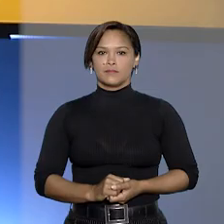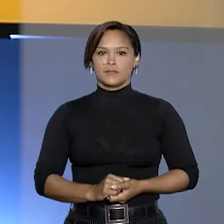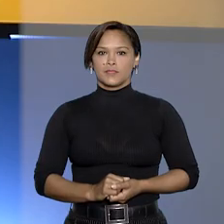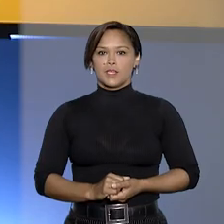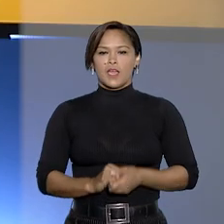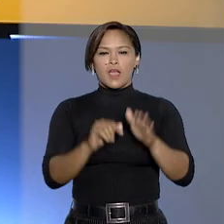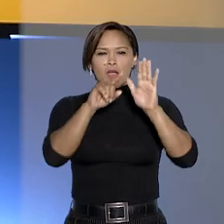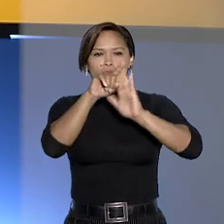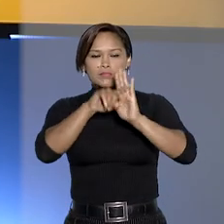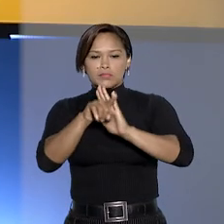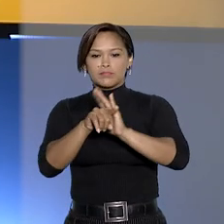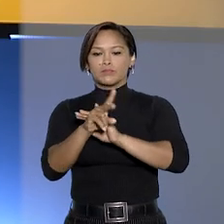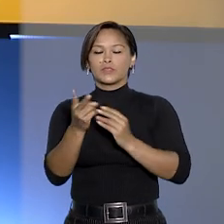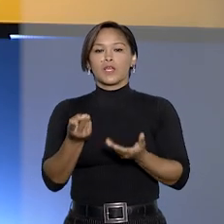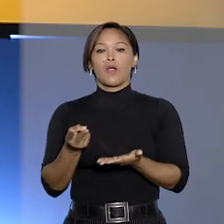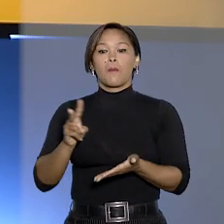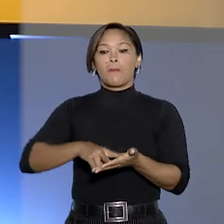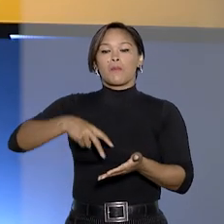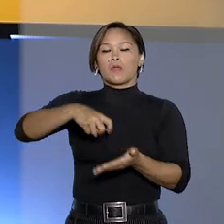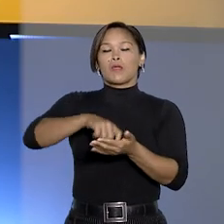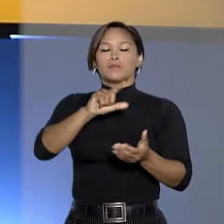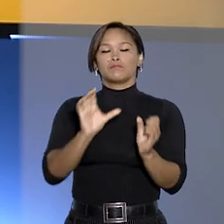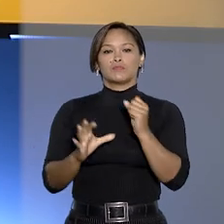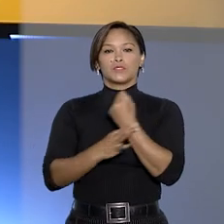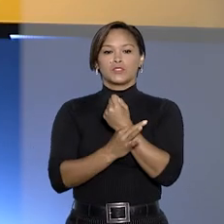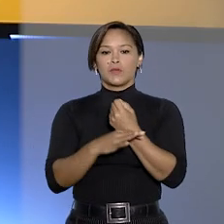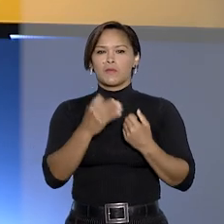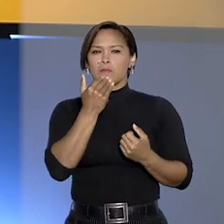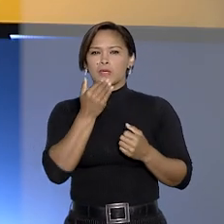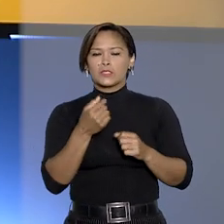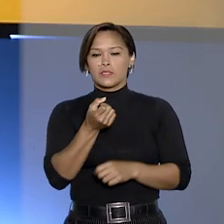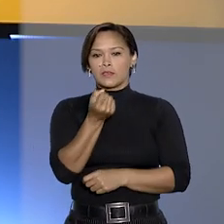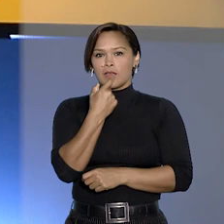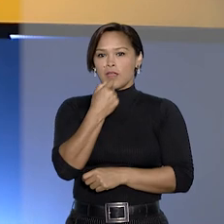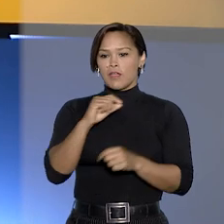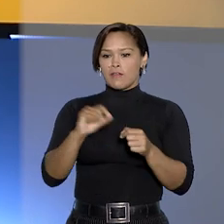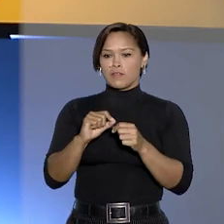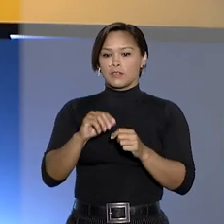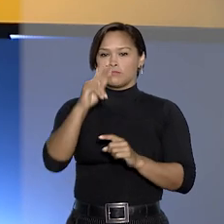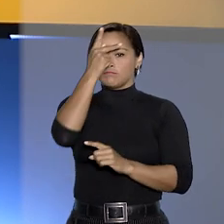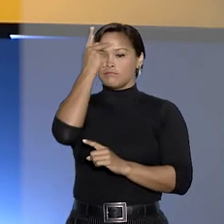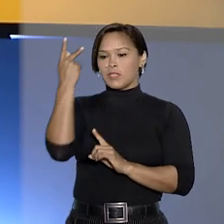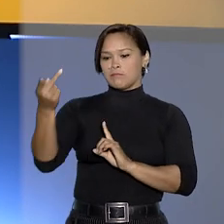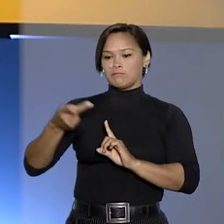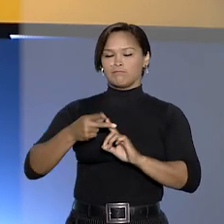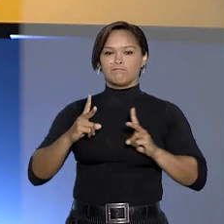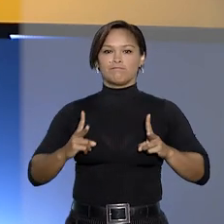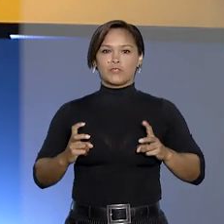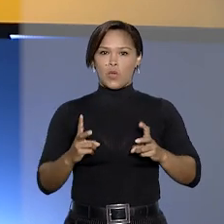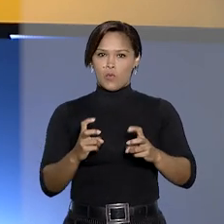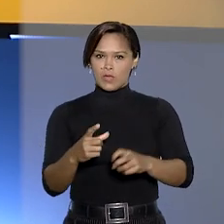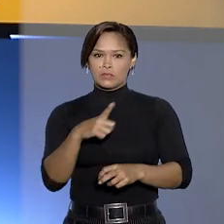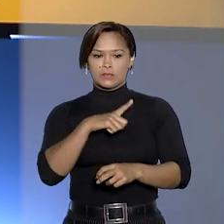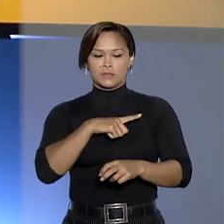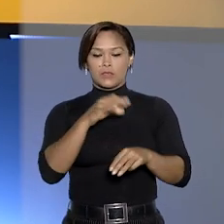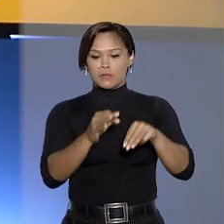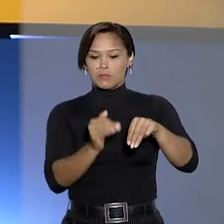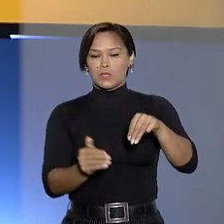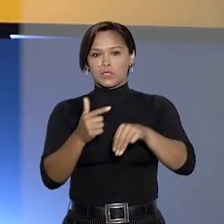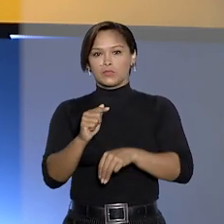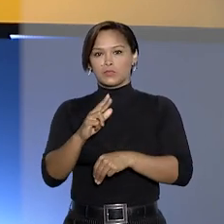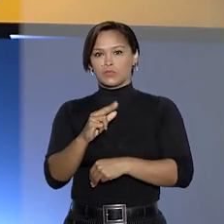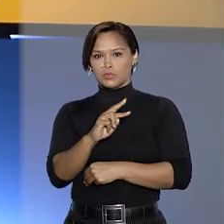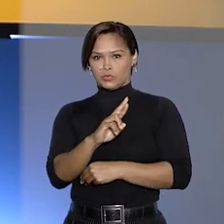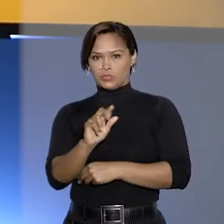Ao analisar mandado de segurança sobre o pedido de medicamento feito por uma paciente com câncer, O ministro